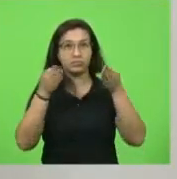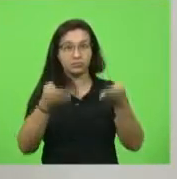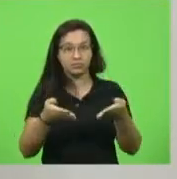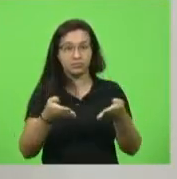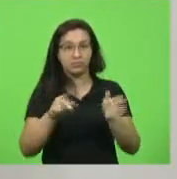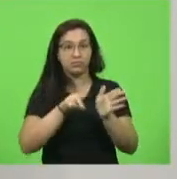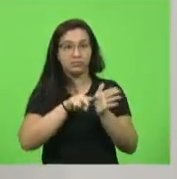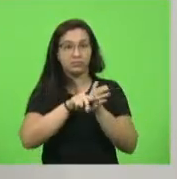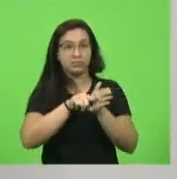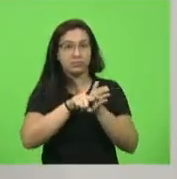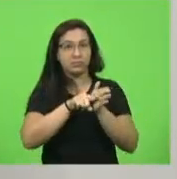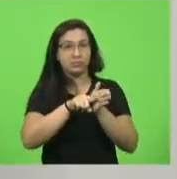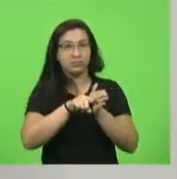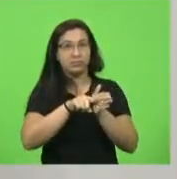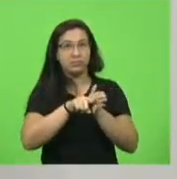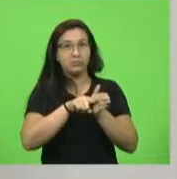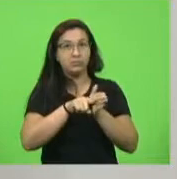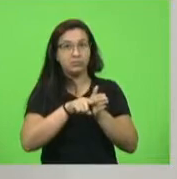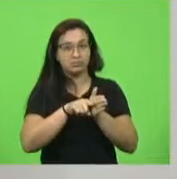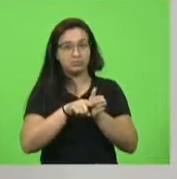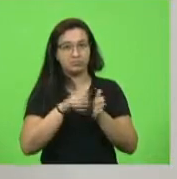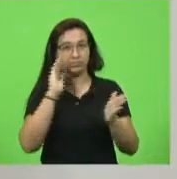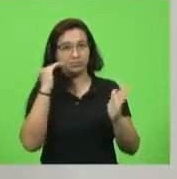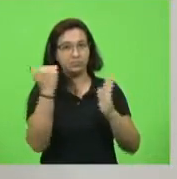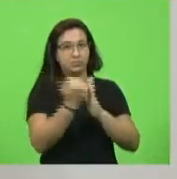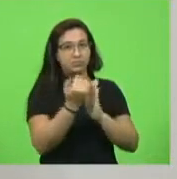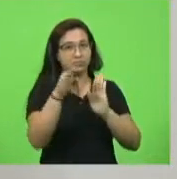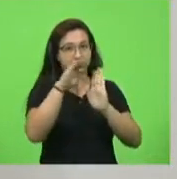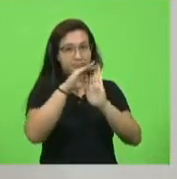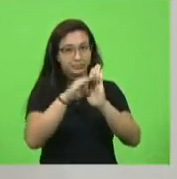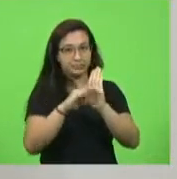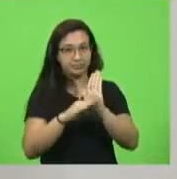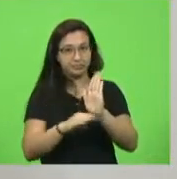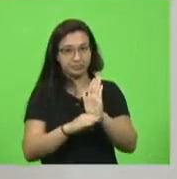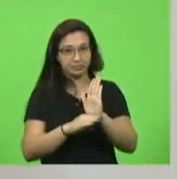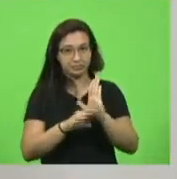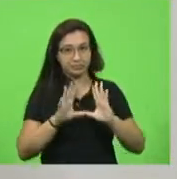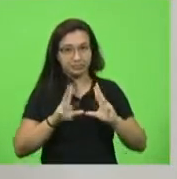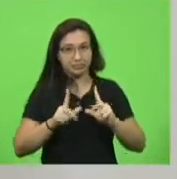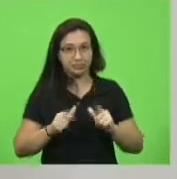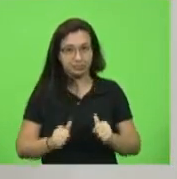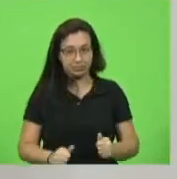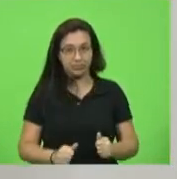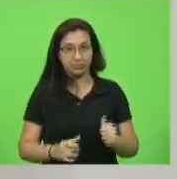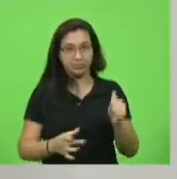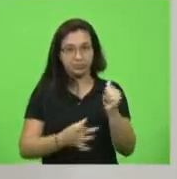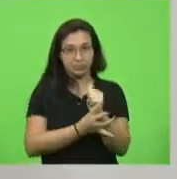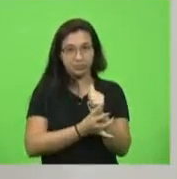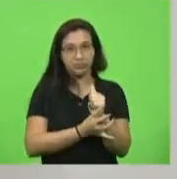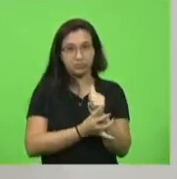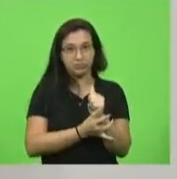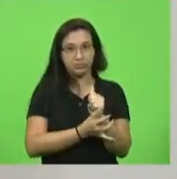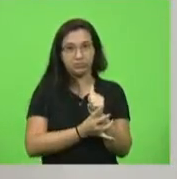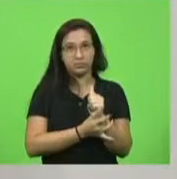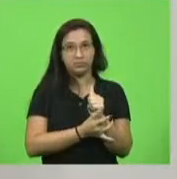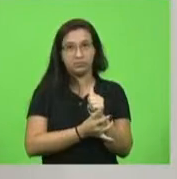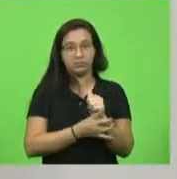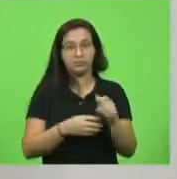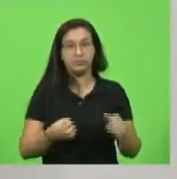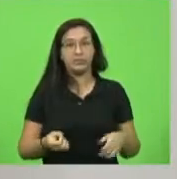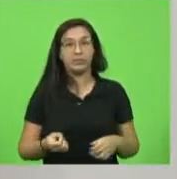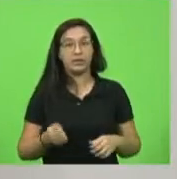fiscalização do cumprimento das medidas sanitárias adotadas, por conta disso. Porque se criou uma